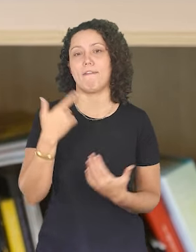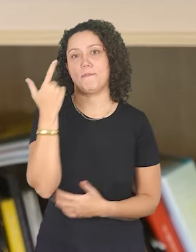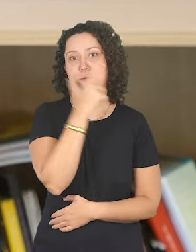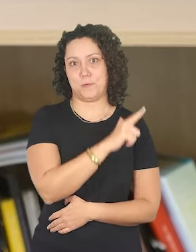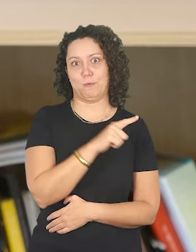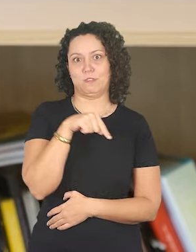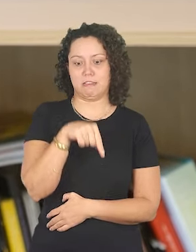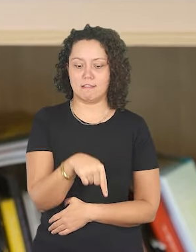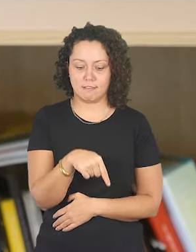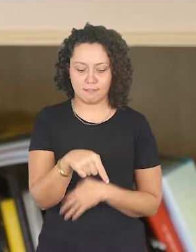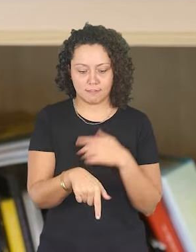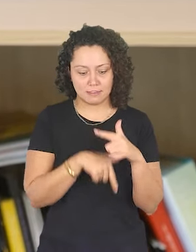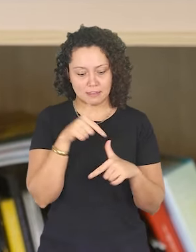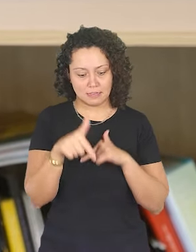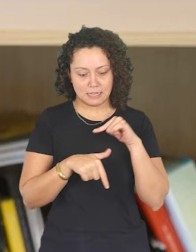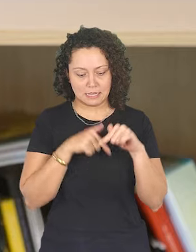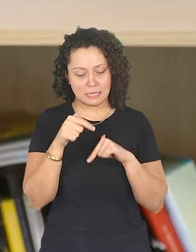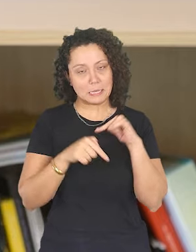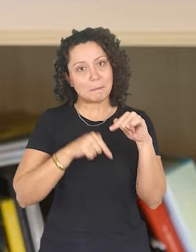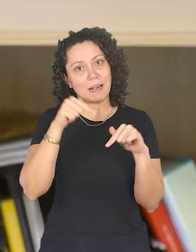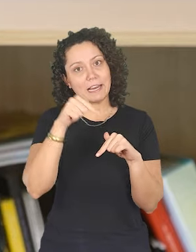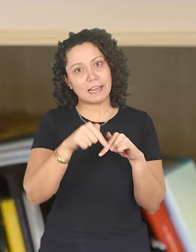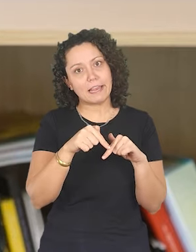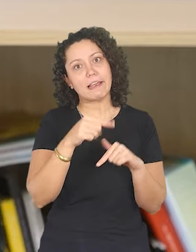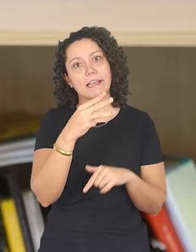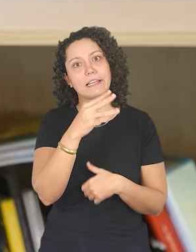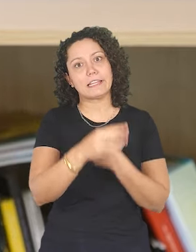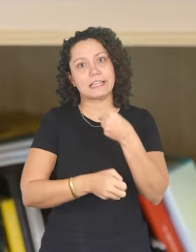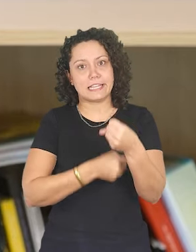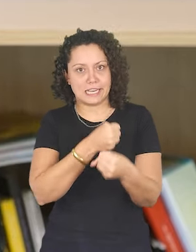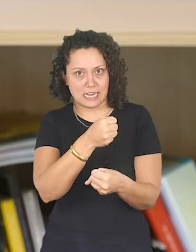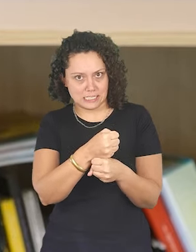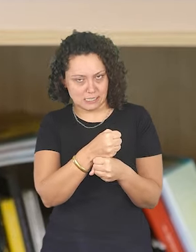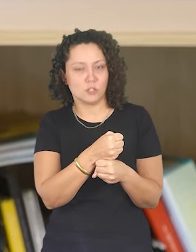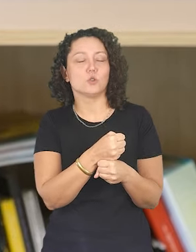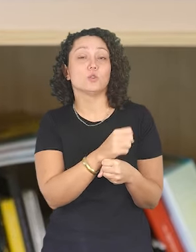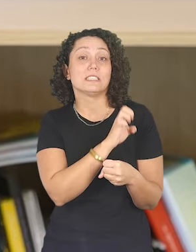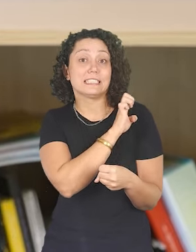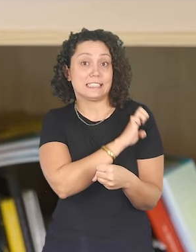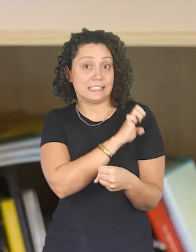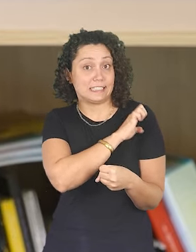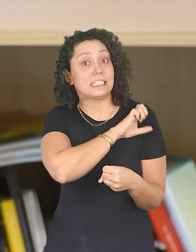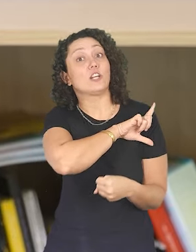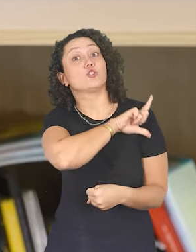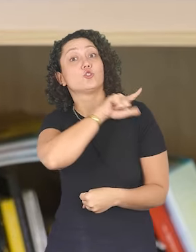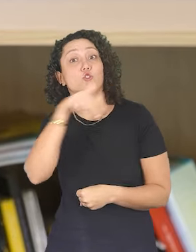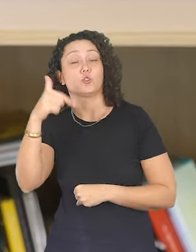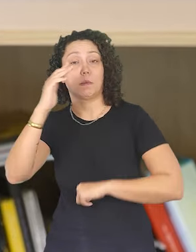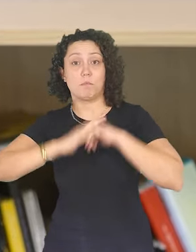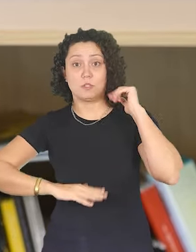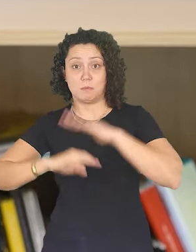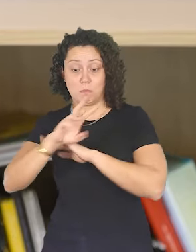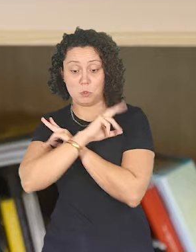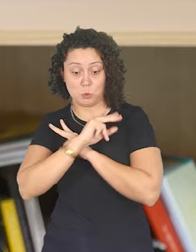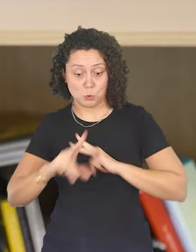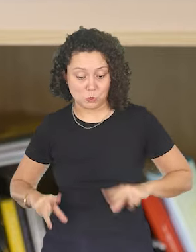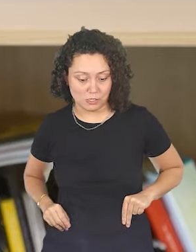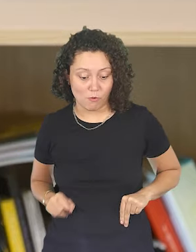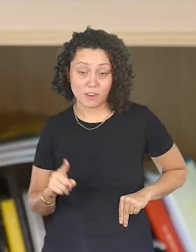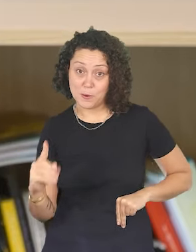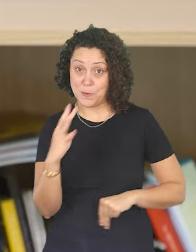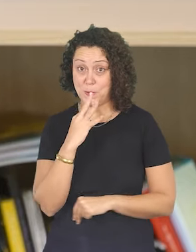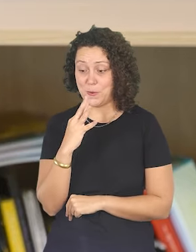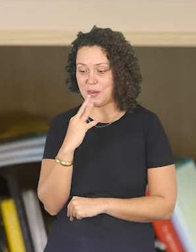E aí deu certo, eu trabalhei aqui por três anos, como estagiária, até virar produtora. foi onde eu conheci a Marcela Amaral.